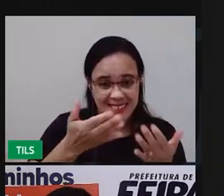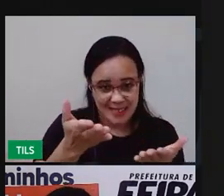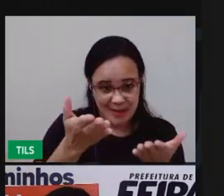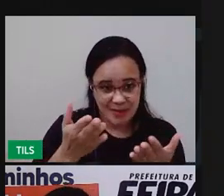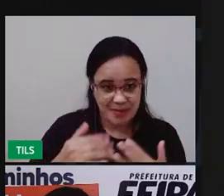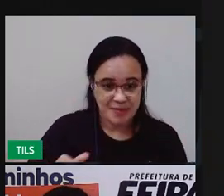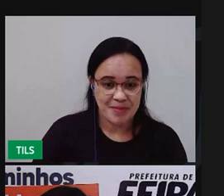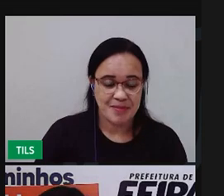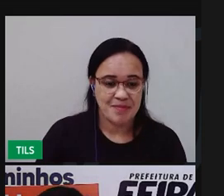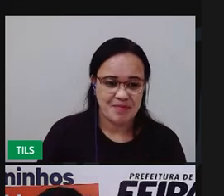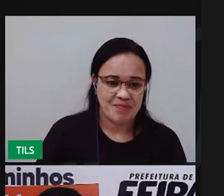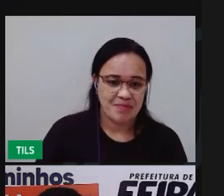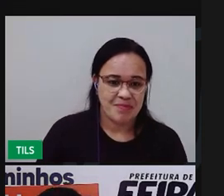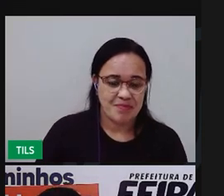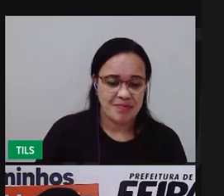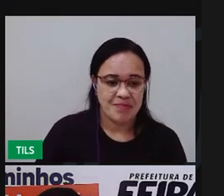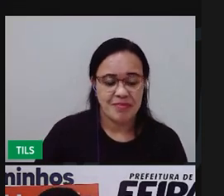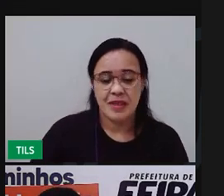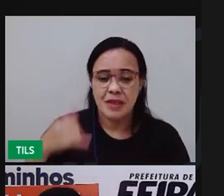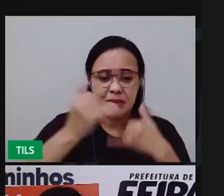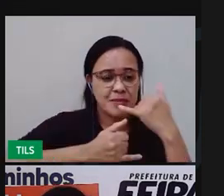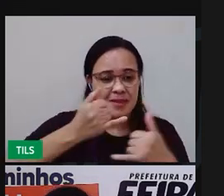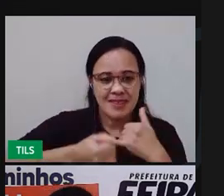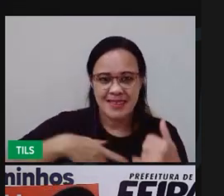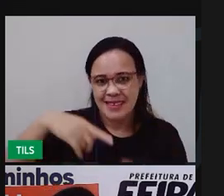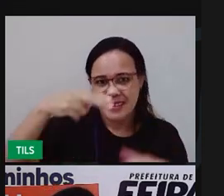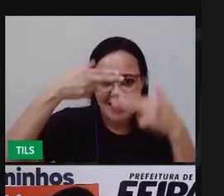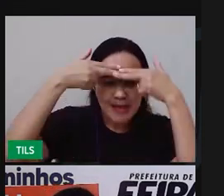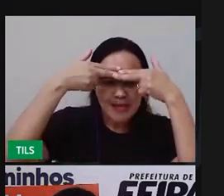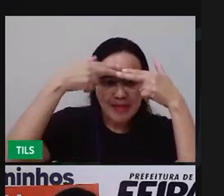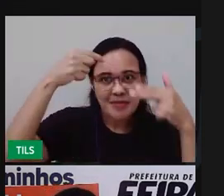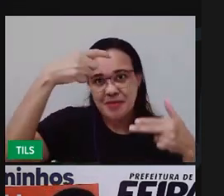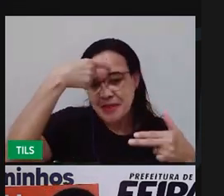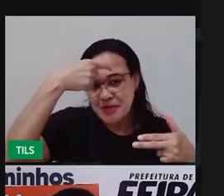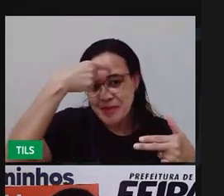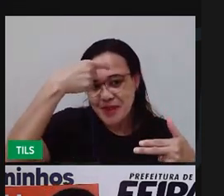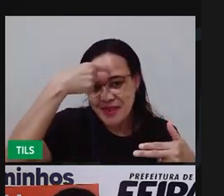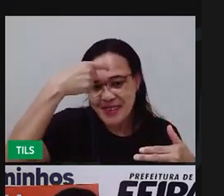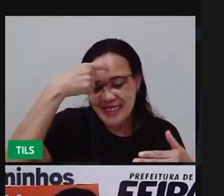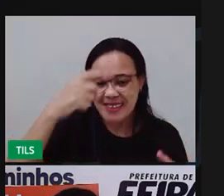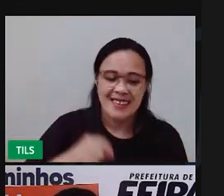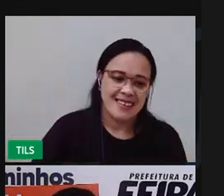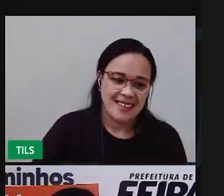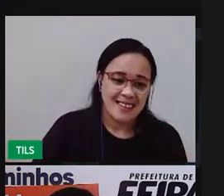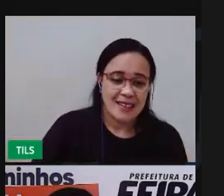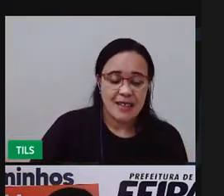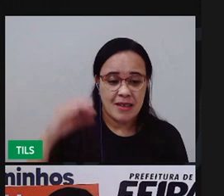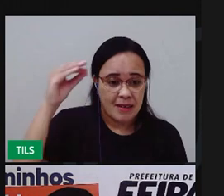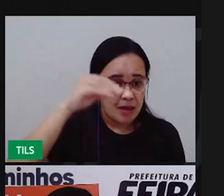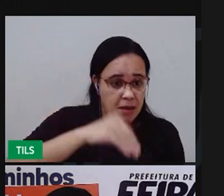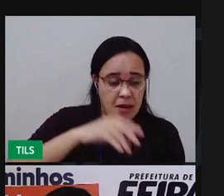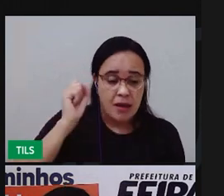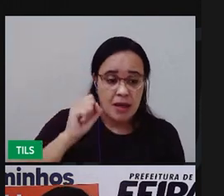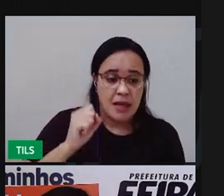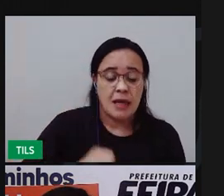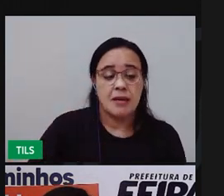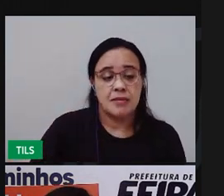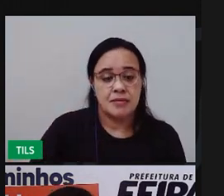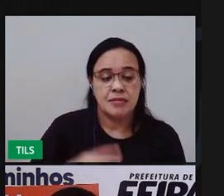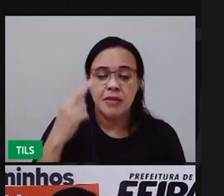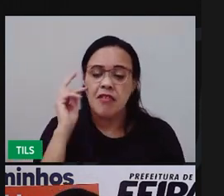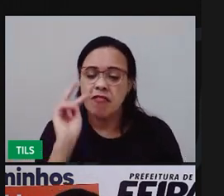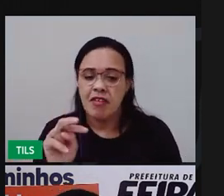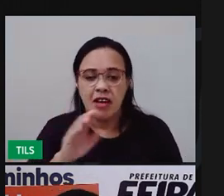É um jogo da memória. Então, você vai tocar num par de peças para revelar